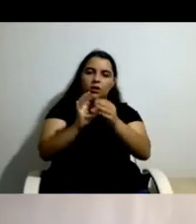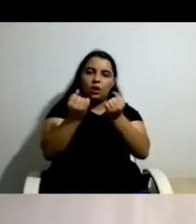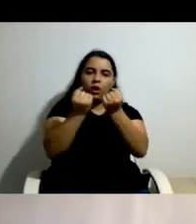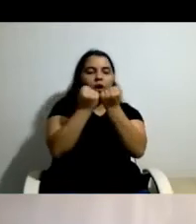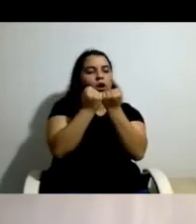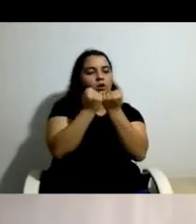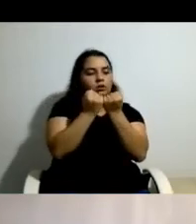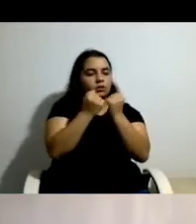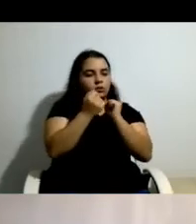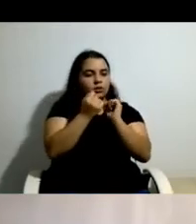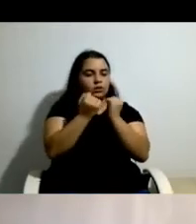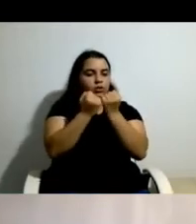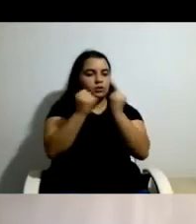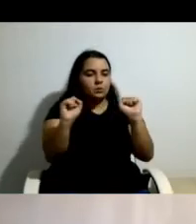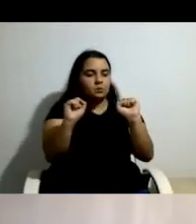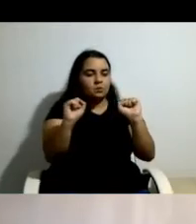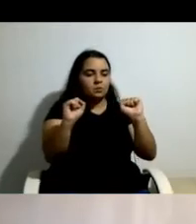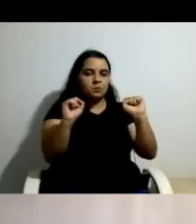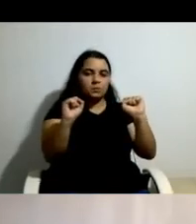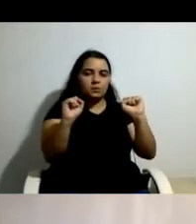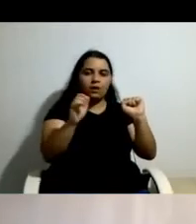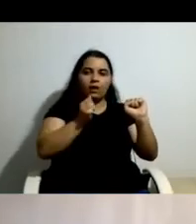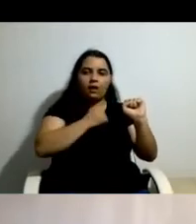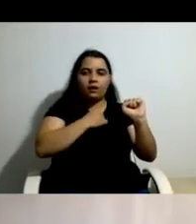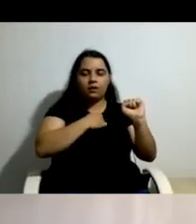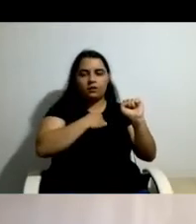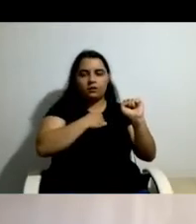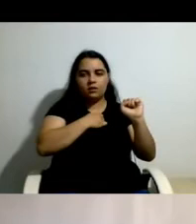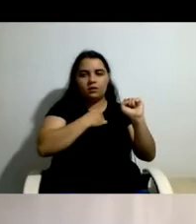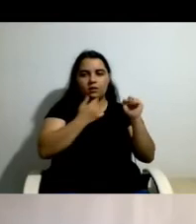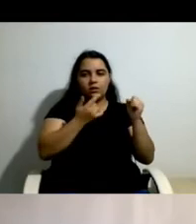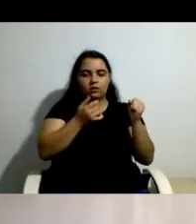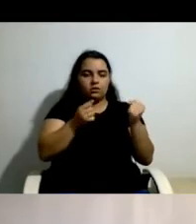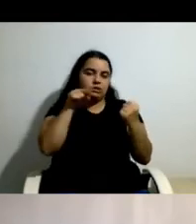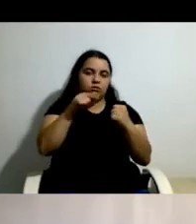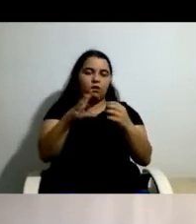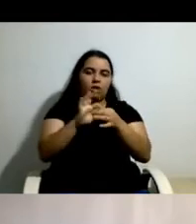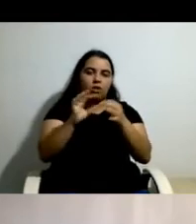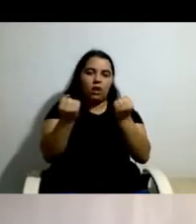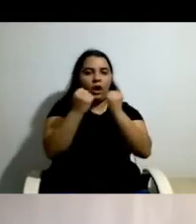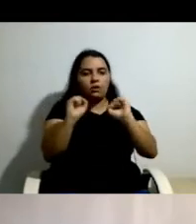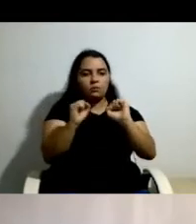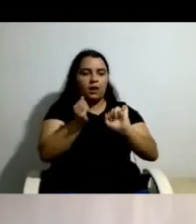residência, isto é, autonomia, a residência própria, e que também teve impacto